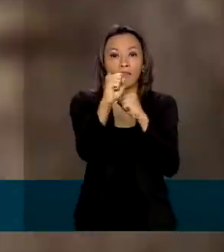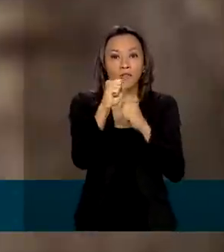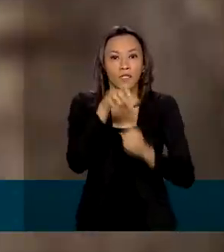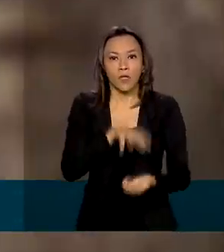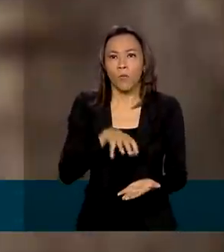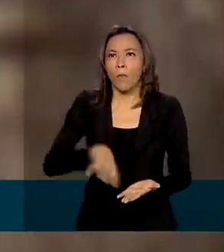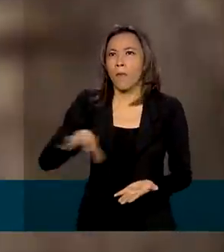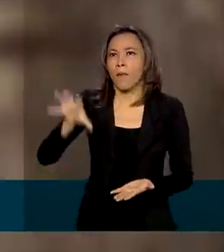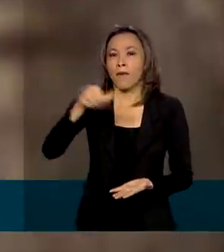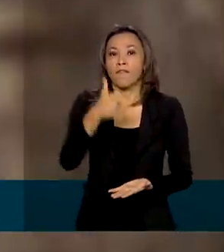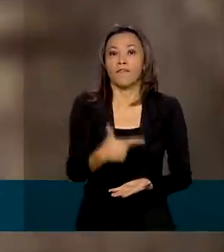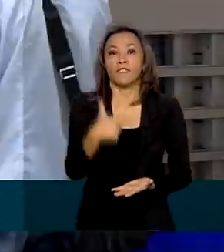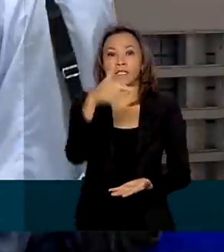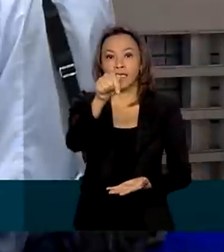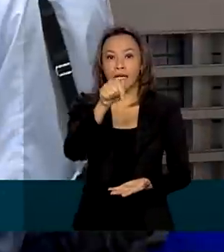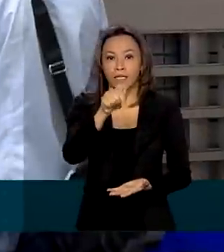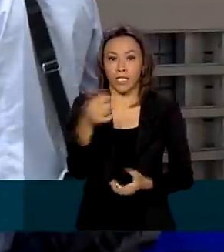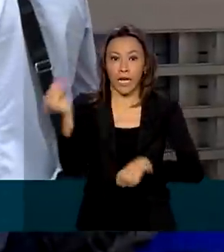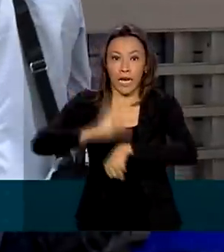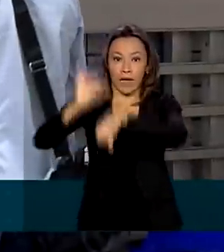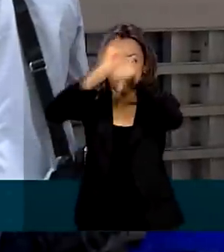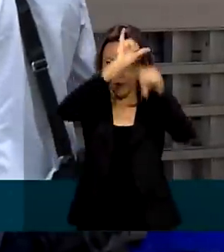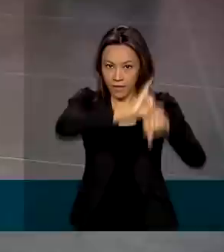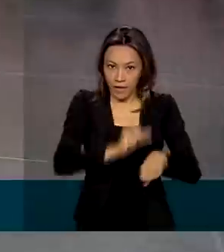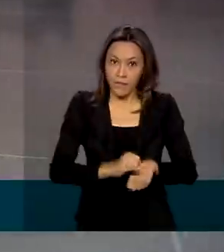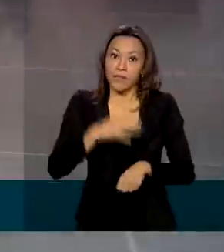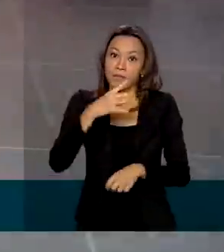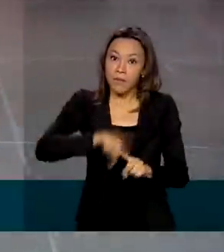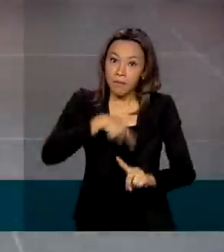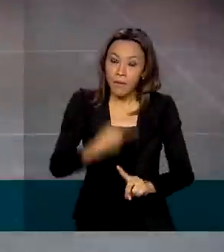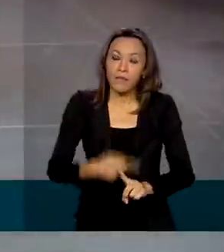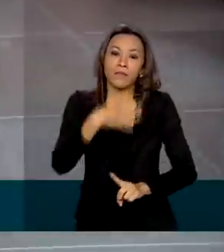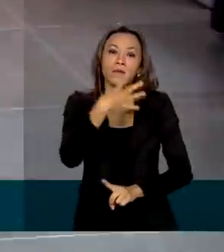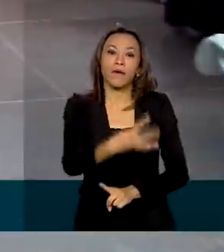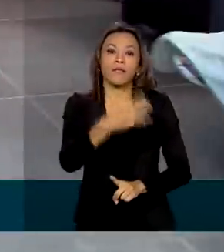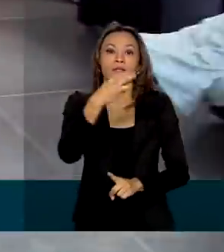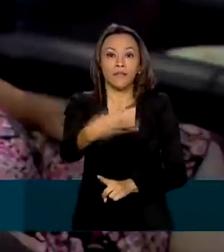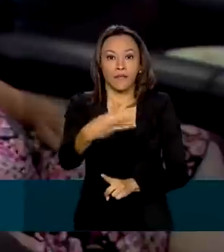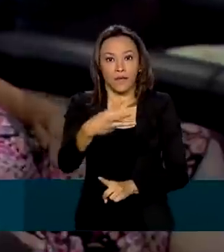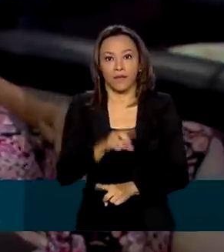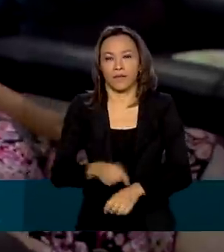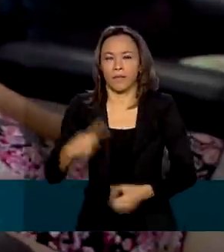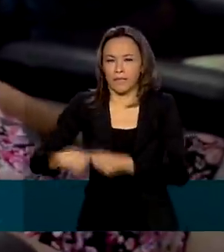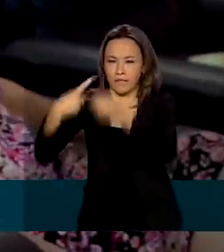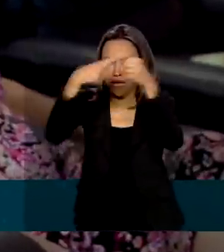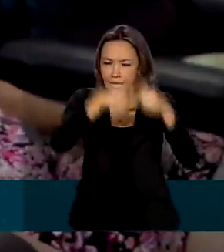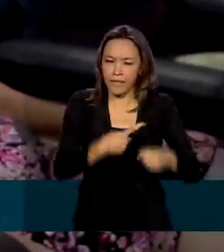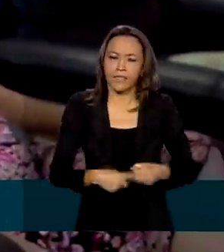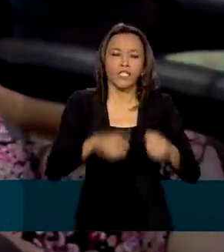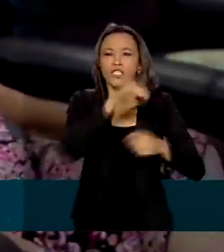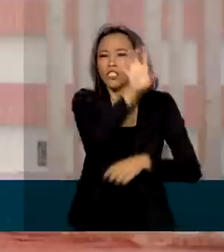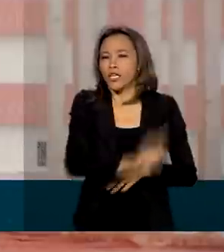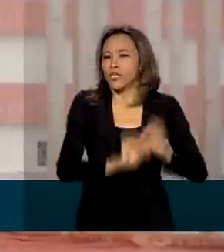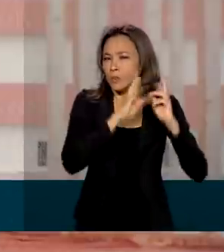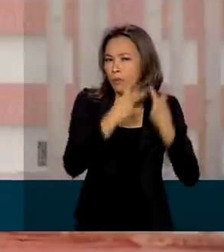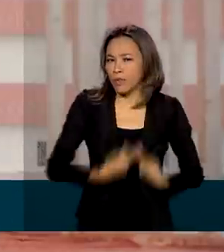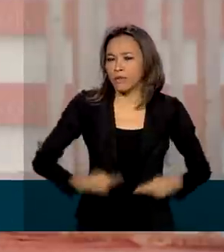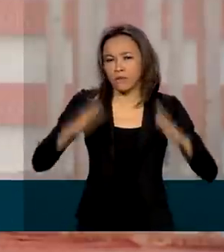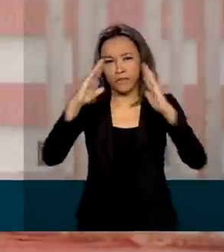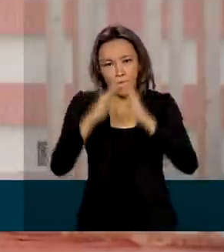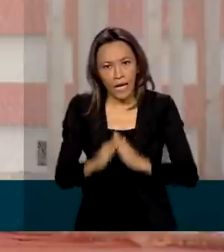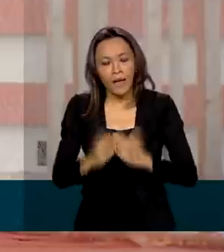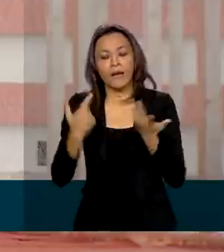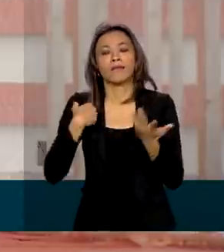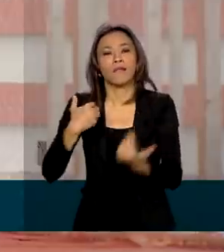capitais e em mais 43 cidades do interior. Direitos humanos, saúde, moradia, benefícios previdenciários